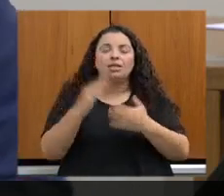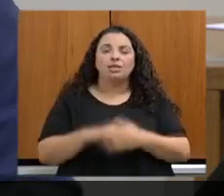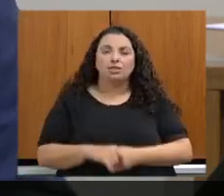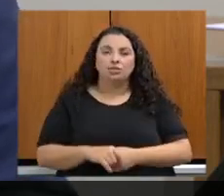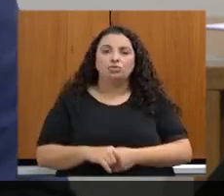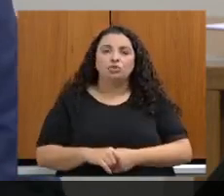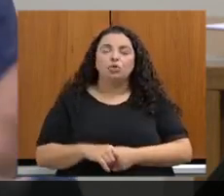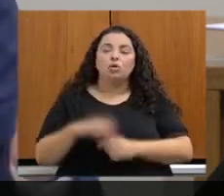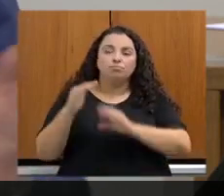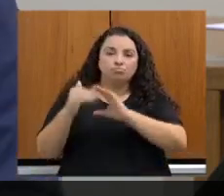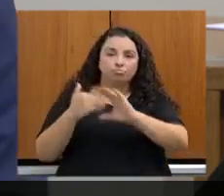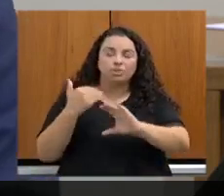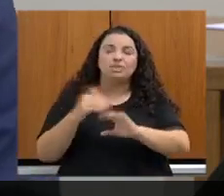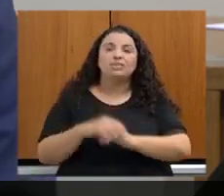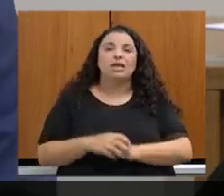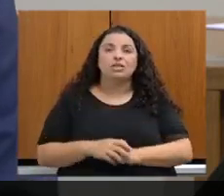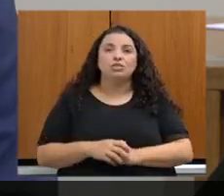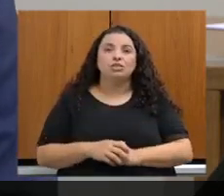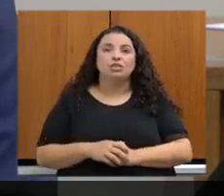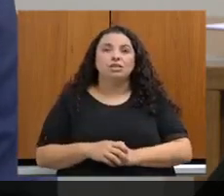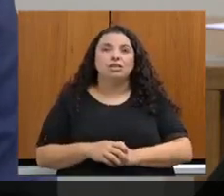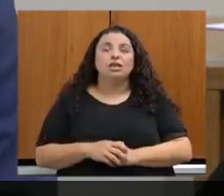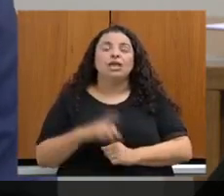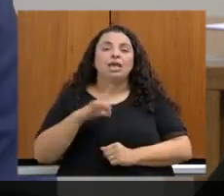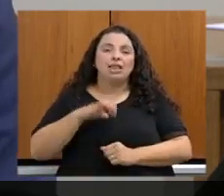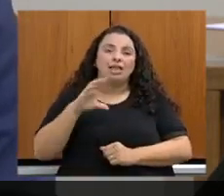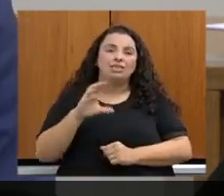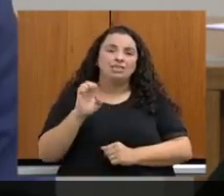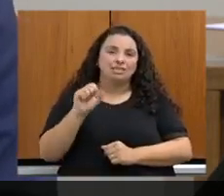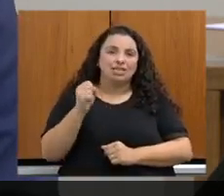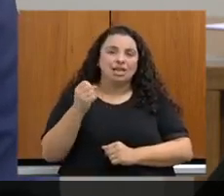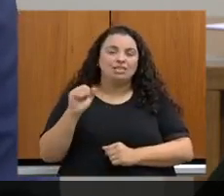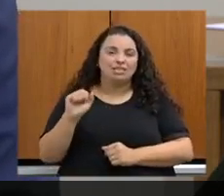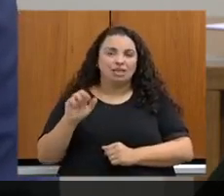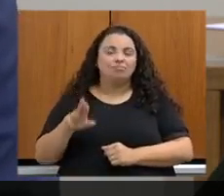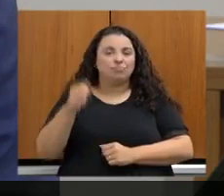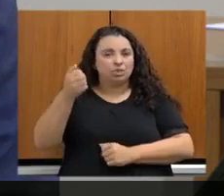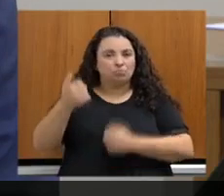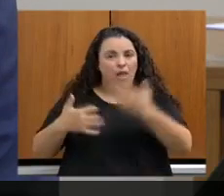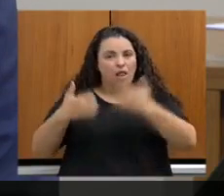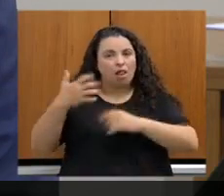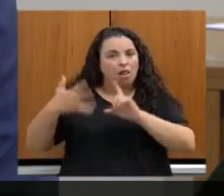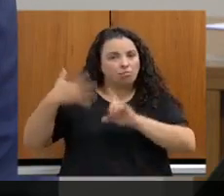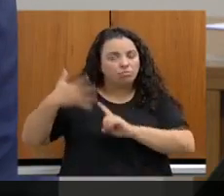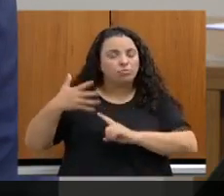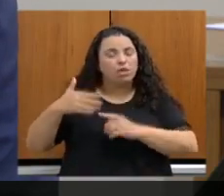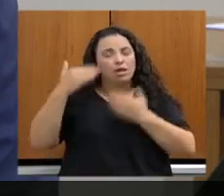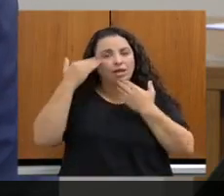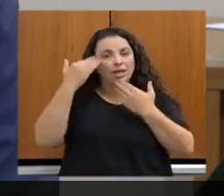e ressalto aqui dentro das colocações do César, agradeço as suas colocações. Eu acho que essas